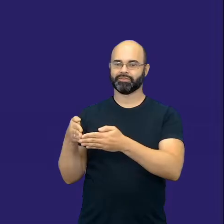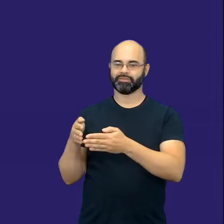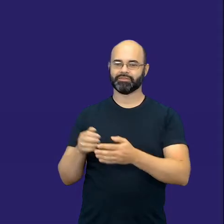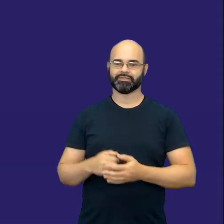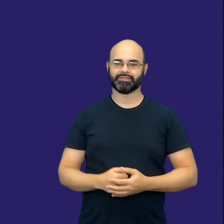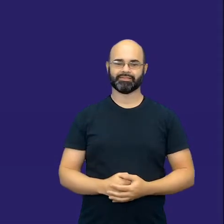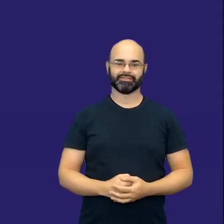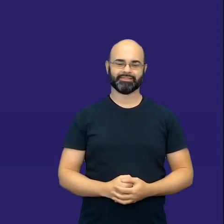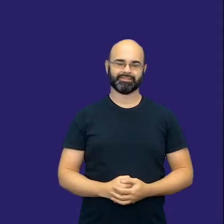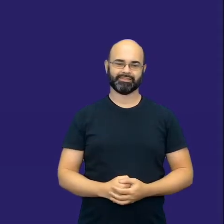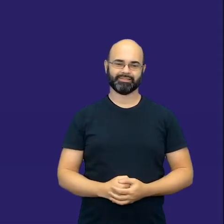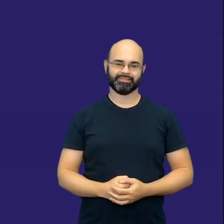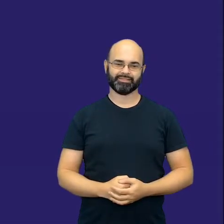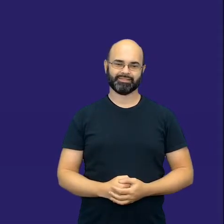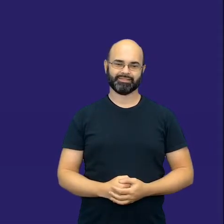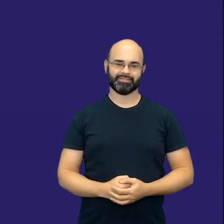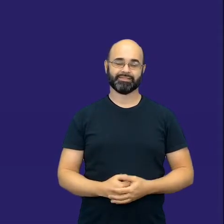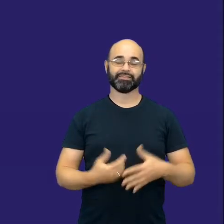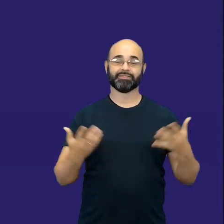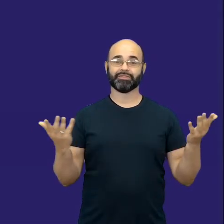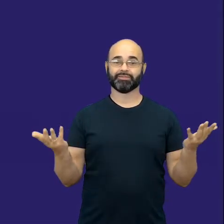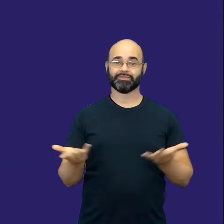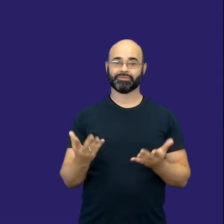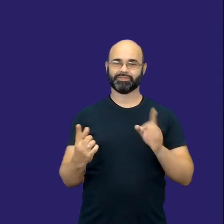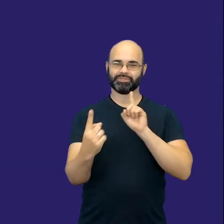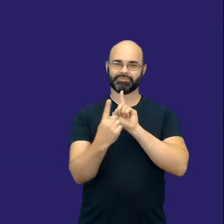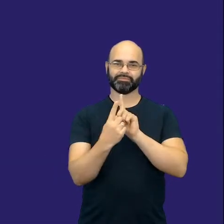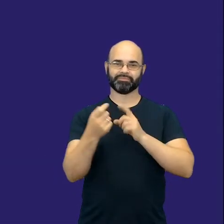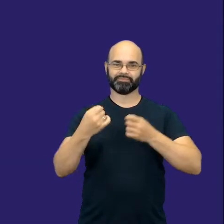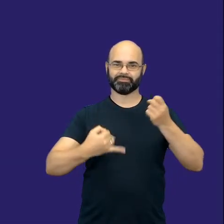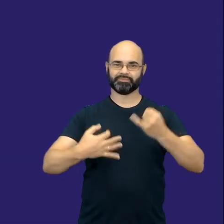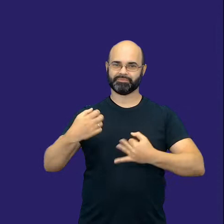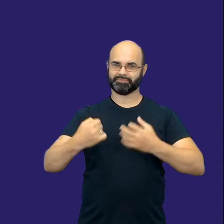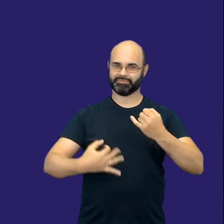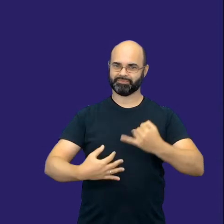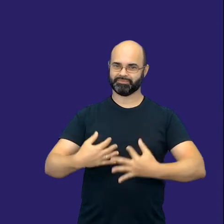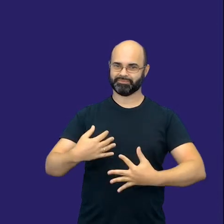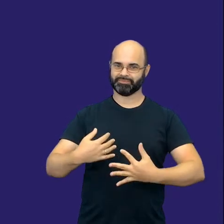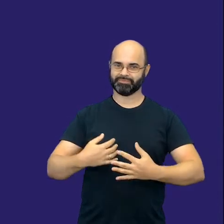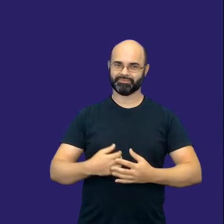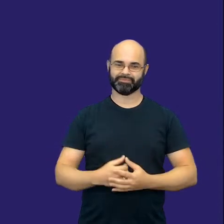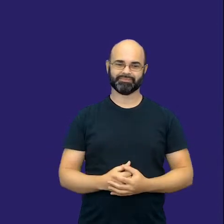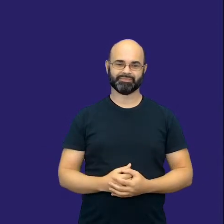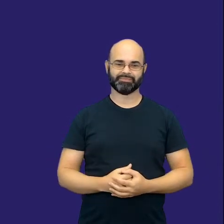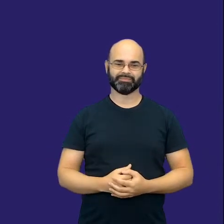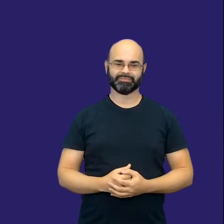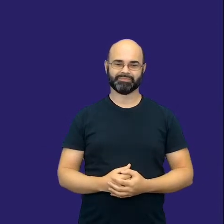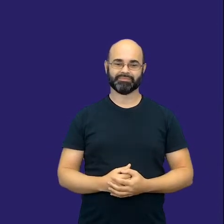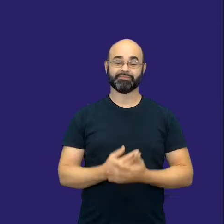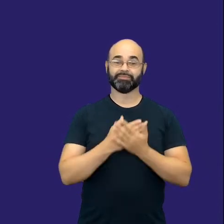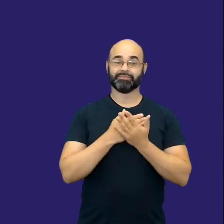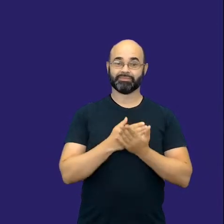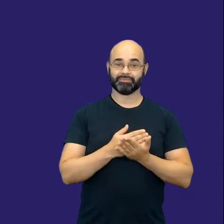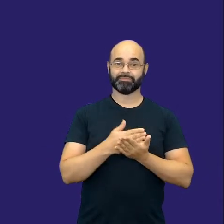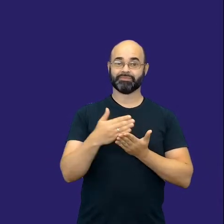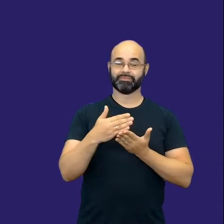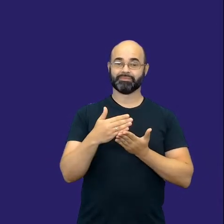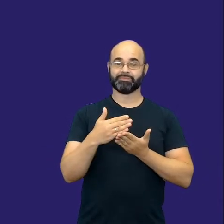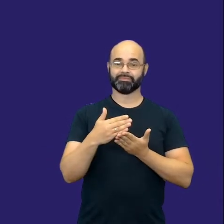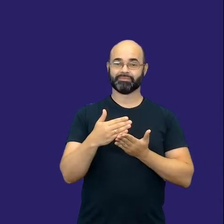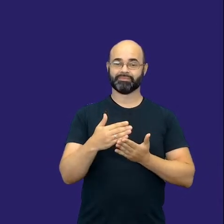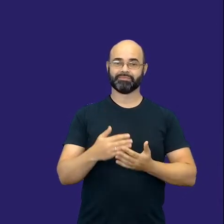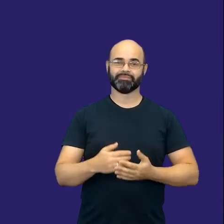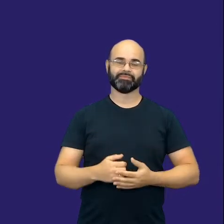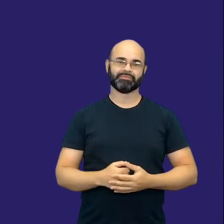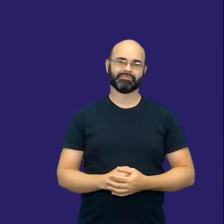Para a formação de hoje, nós temos, então, para iniciar, lembrá-los de